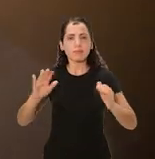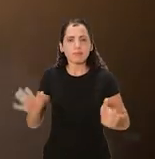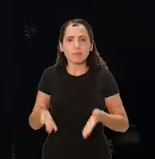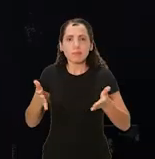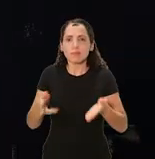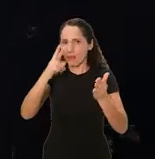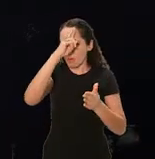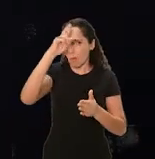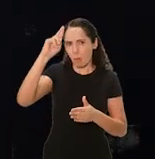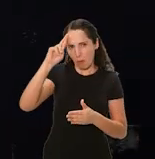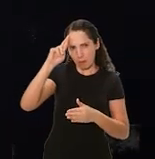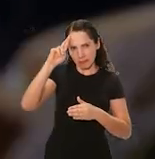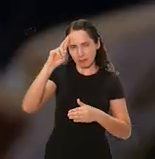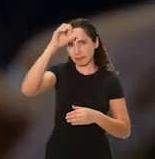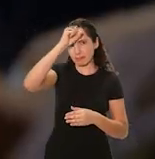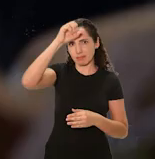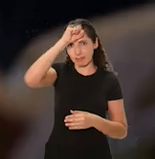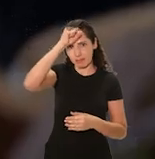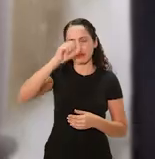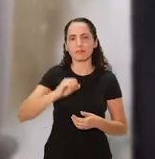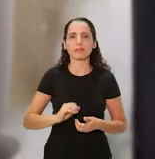casa e incentivar Roque nos estudos.